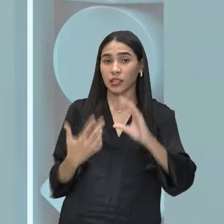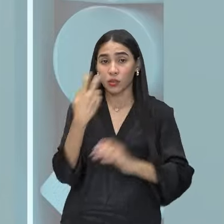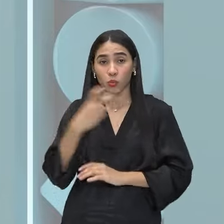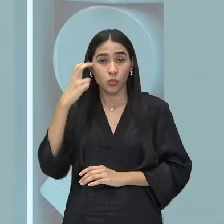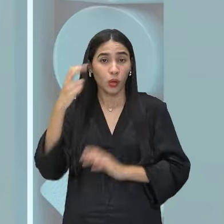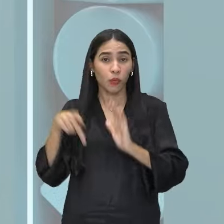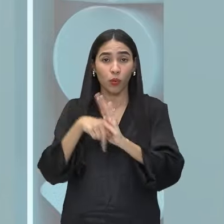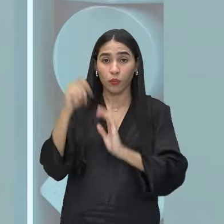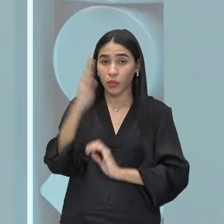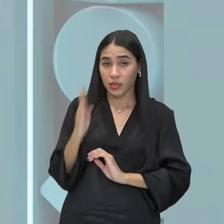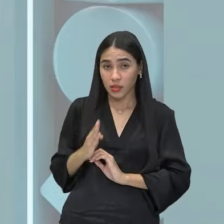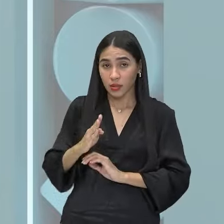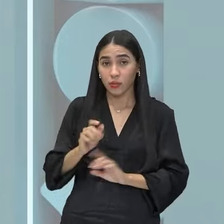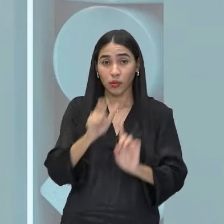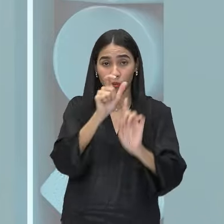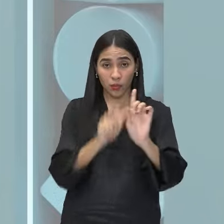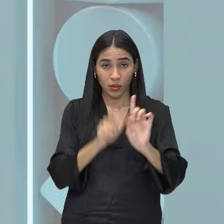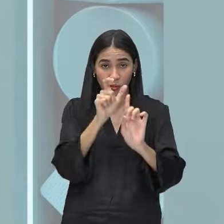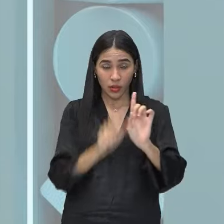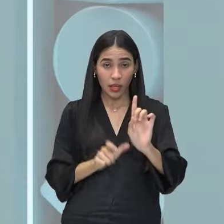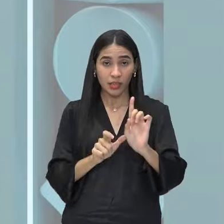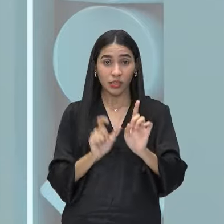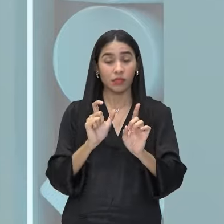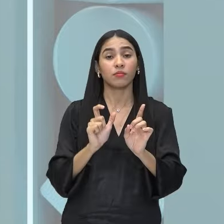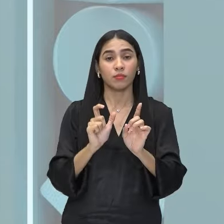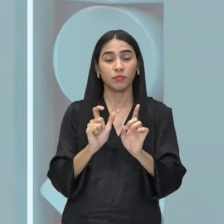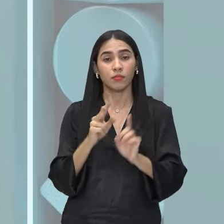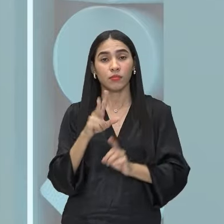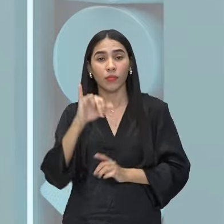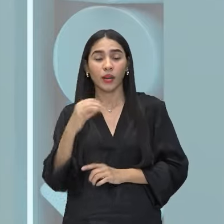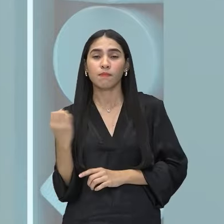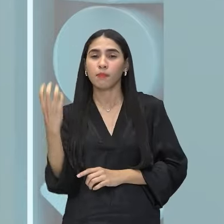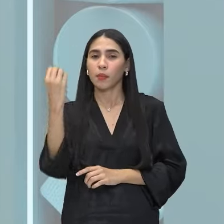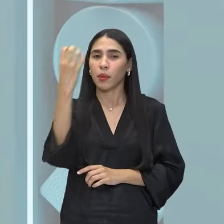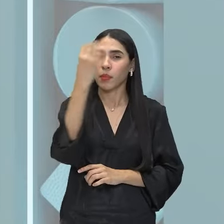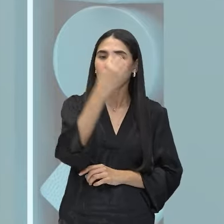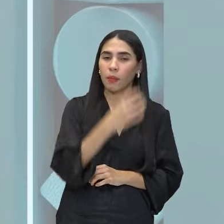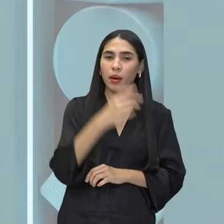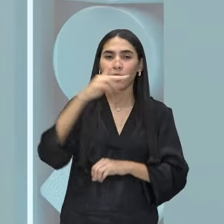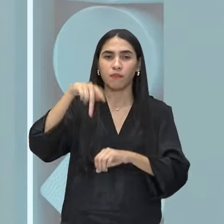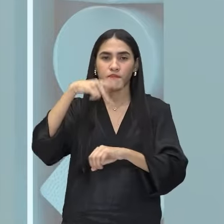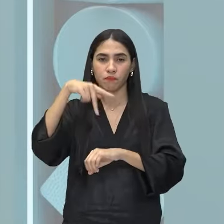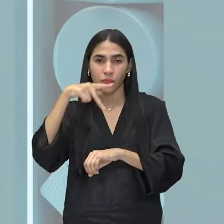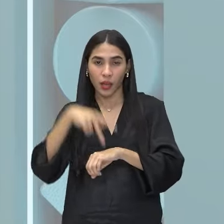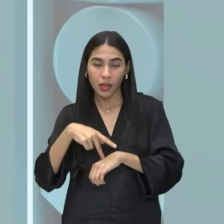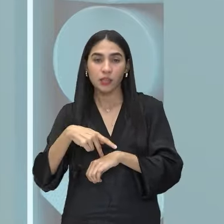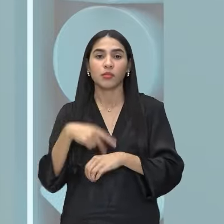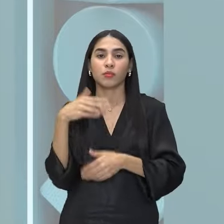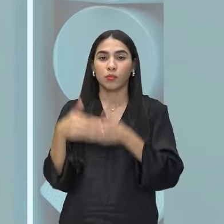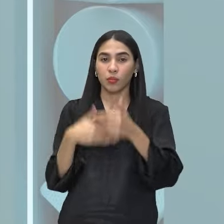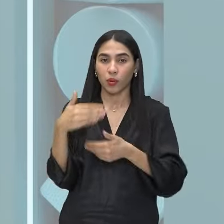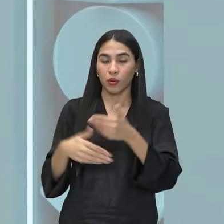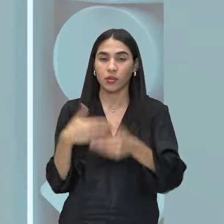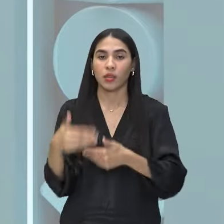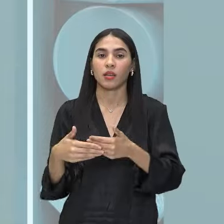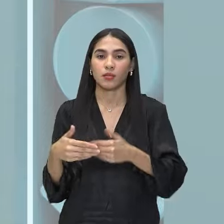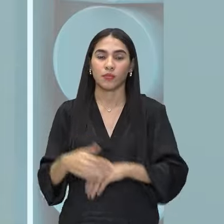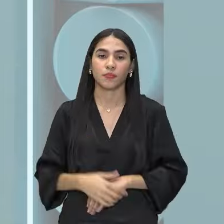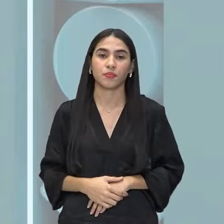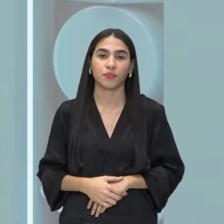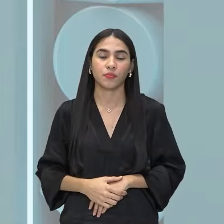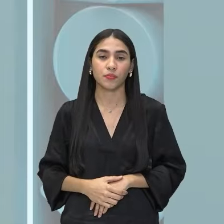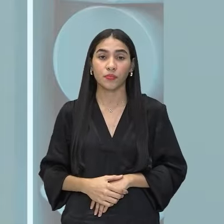E o personagem vai viajar ao longo de todo o país, nesse processo dessa vida dele.